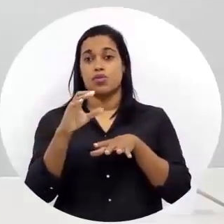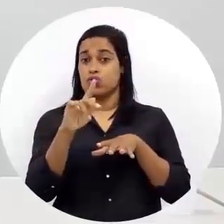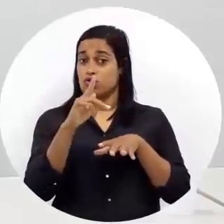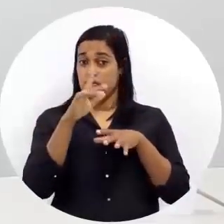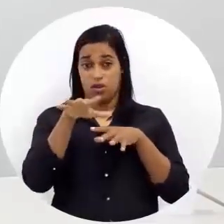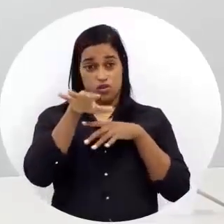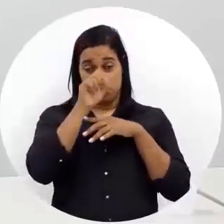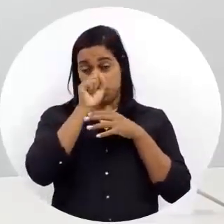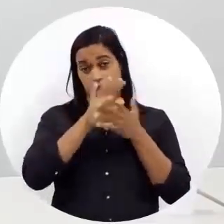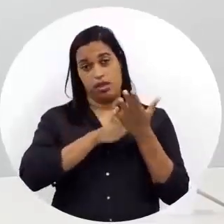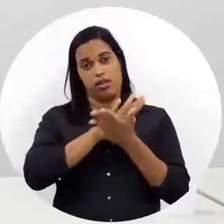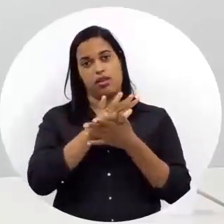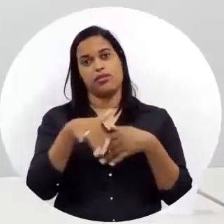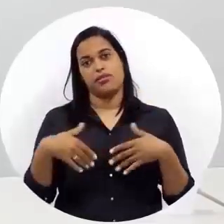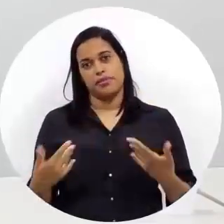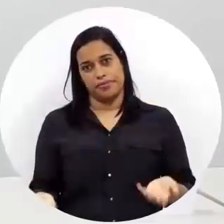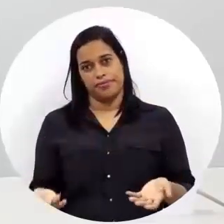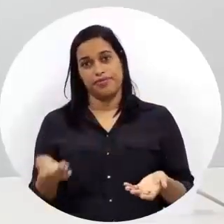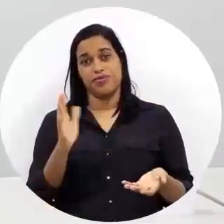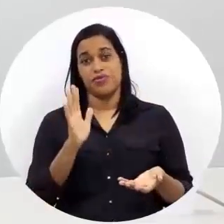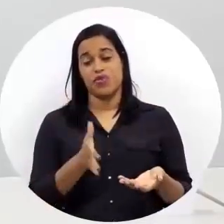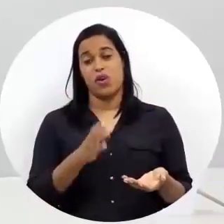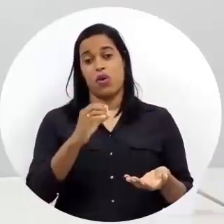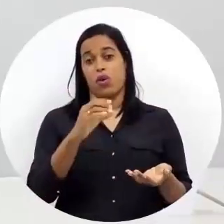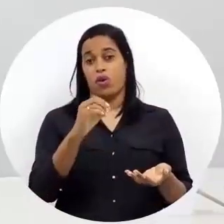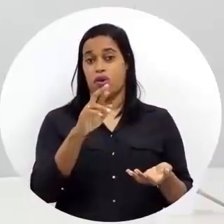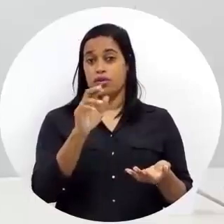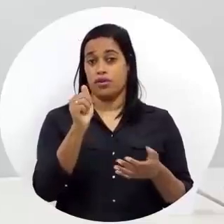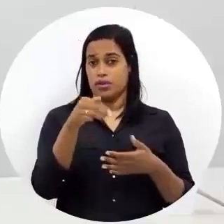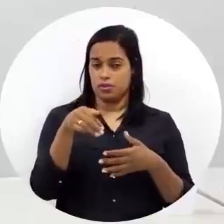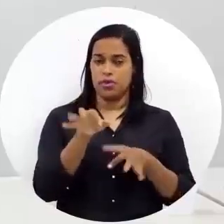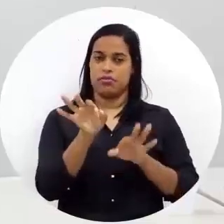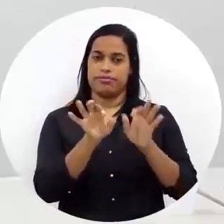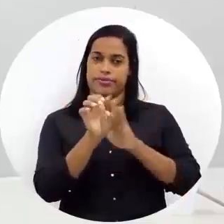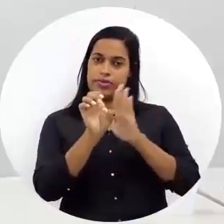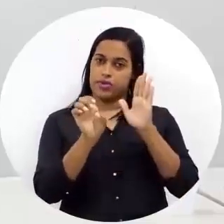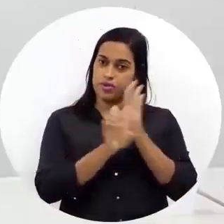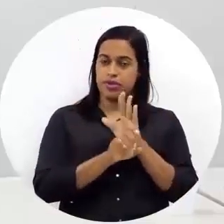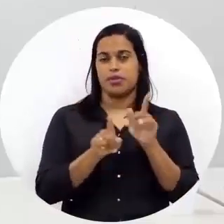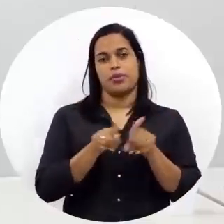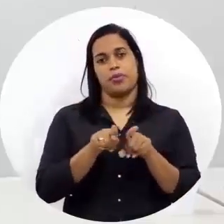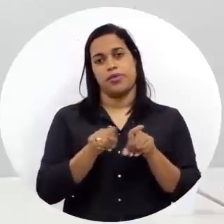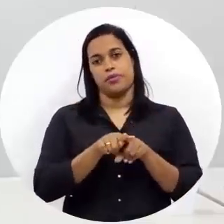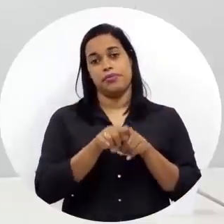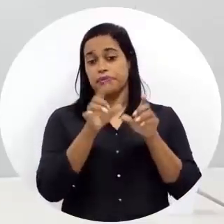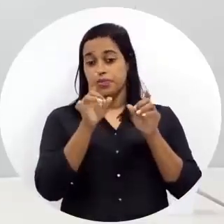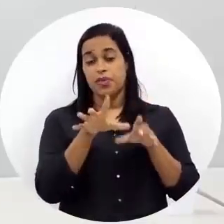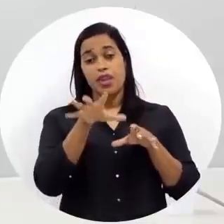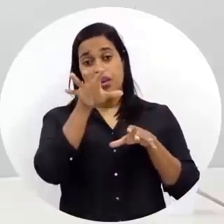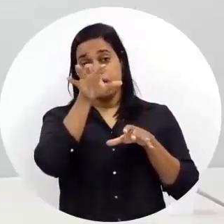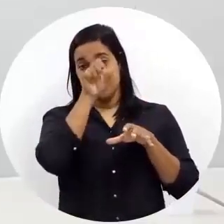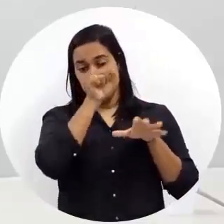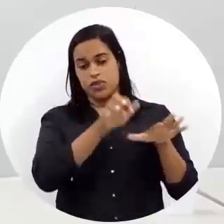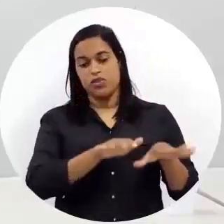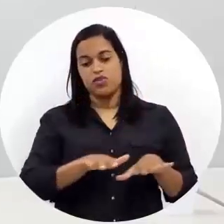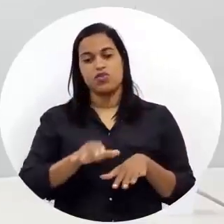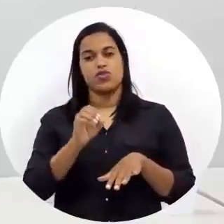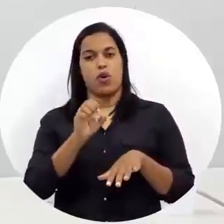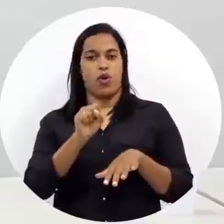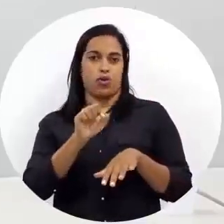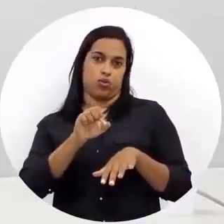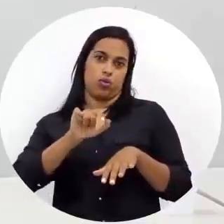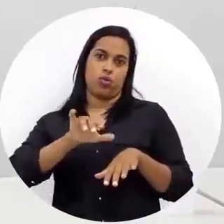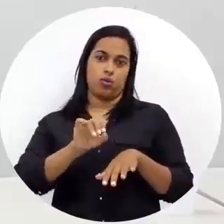né? O chão não respira, a terra não respira, Já o copograma não, o copograma ele é estrutural, mas ele deixa a terra respirar,